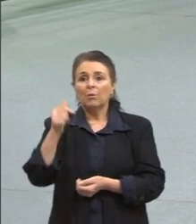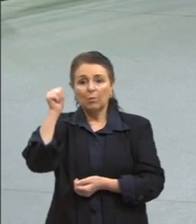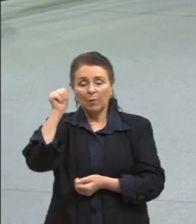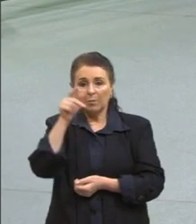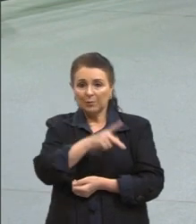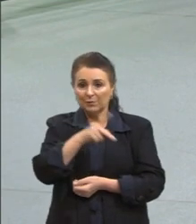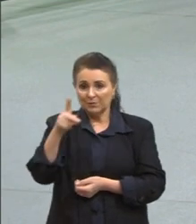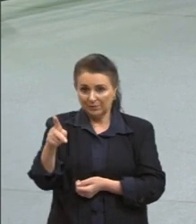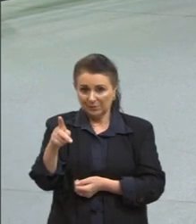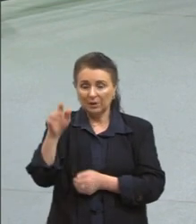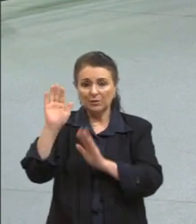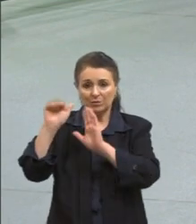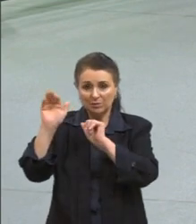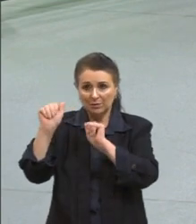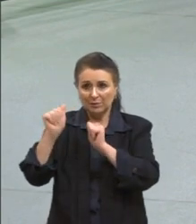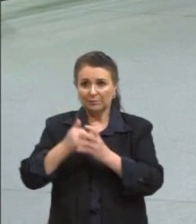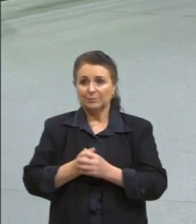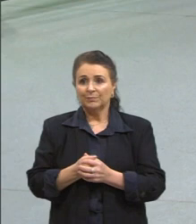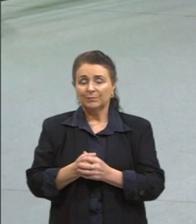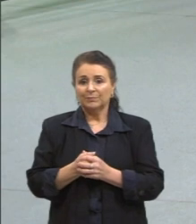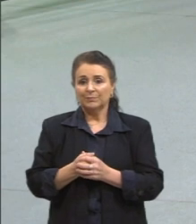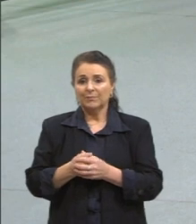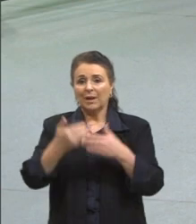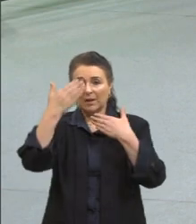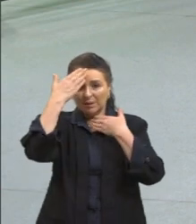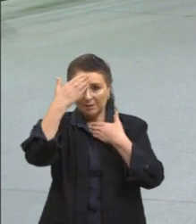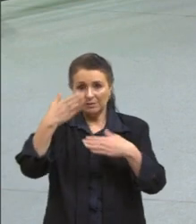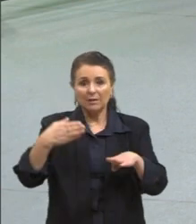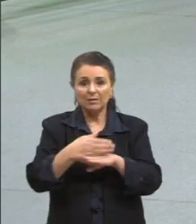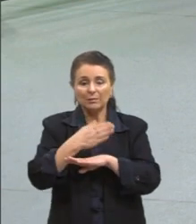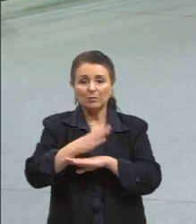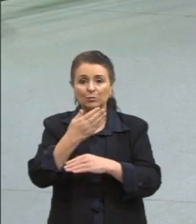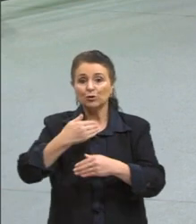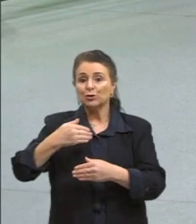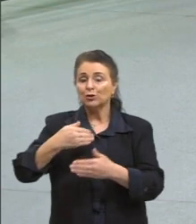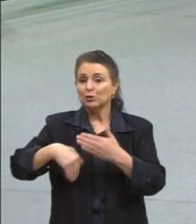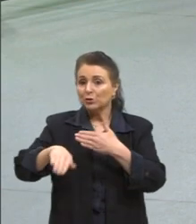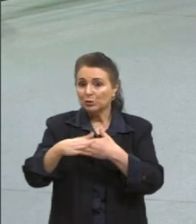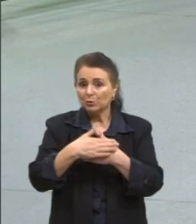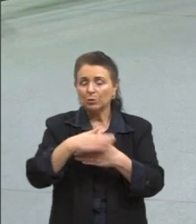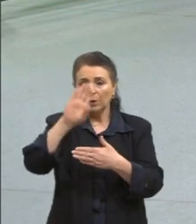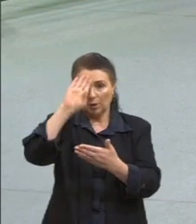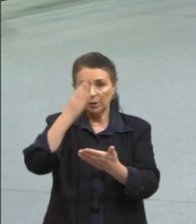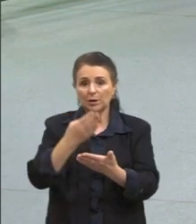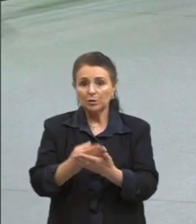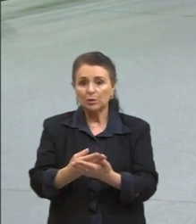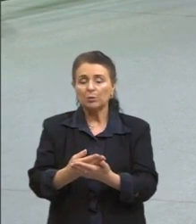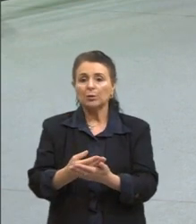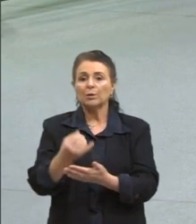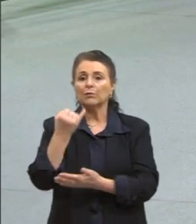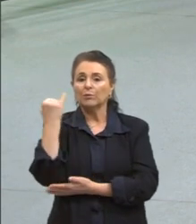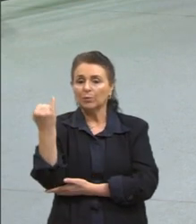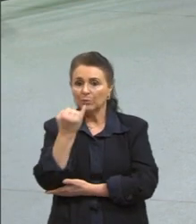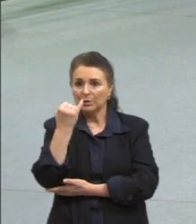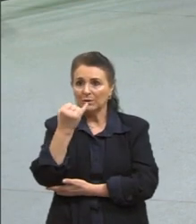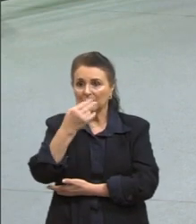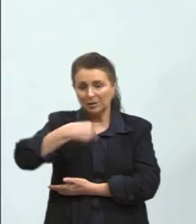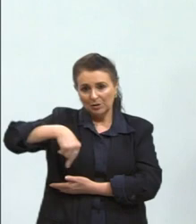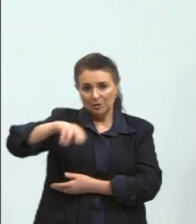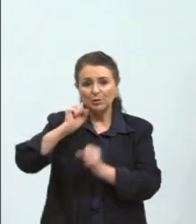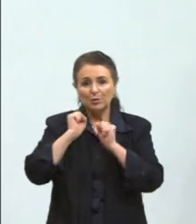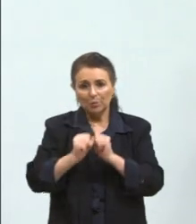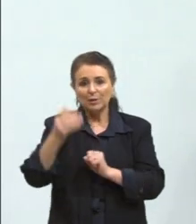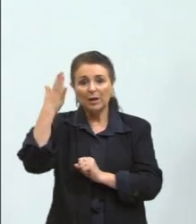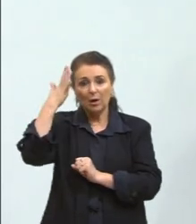que é a dona da nossa aula de hoje. Então, agradeço a presença de todas, acredito que foi muito válido e que a gente possa